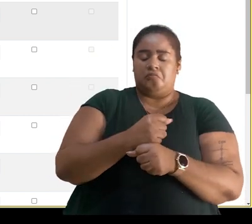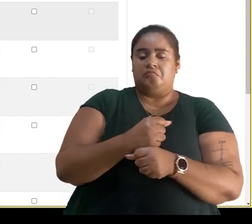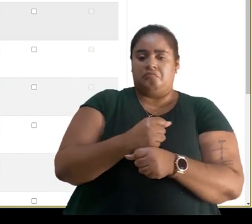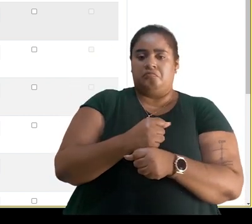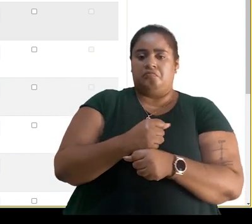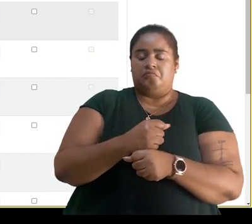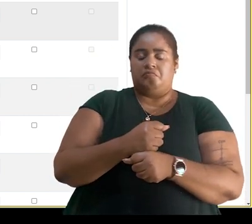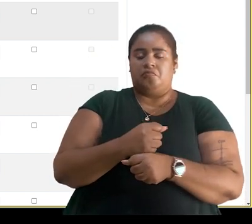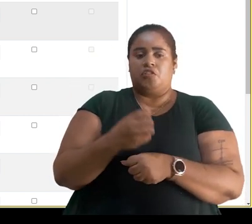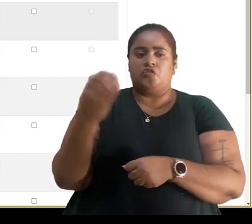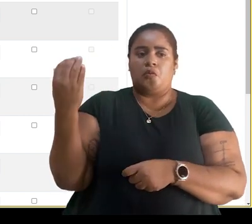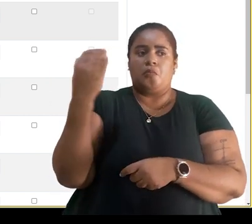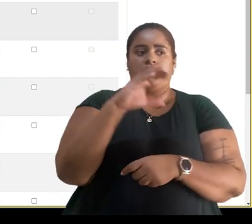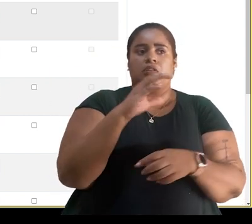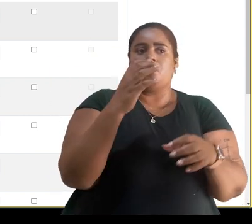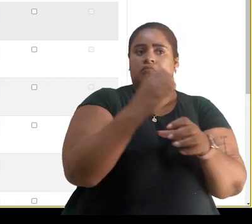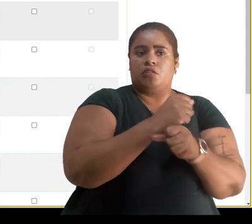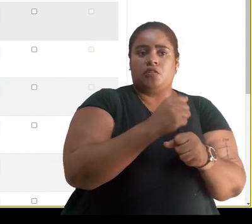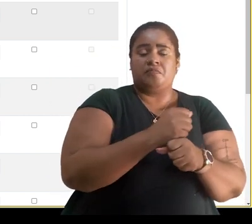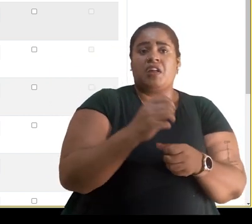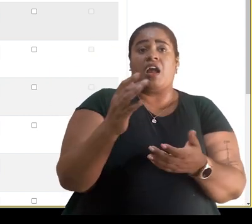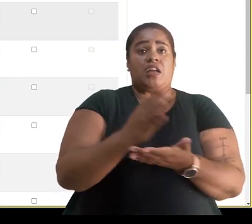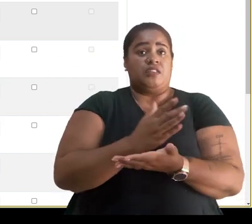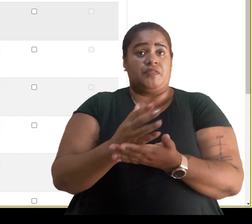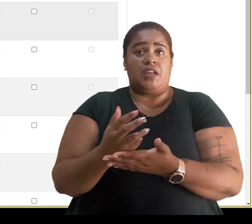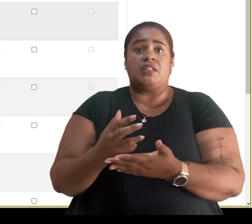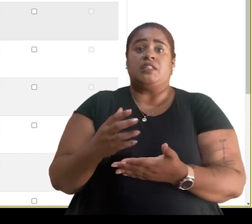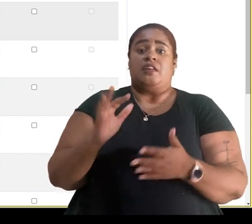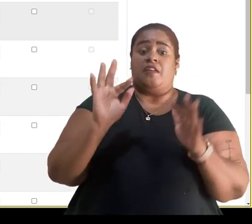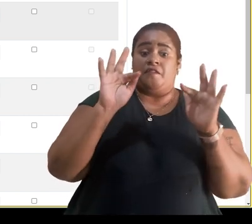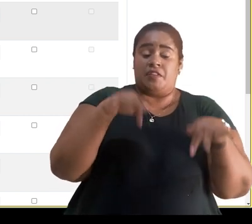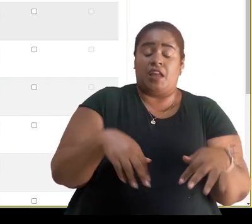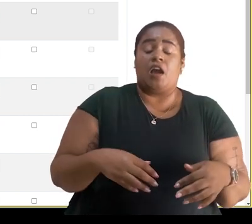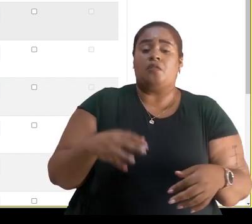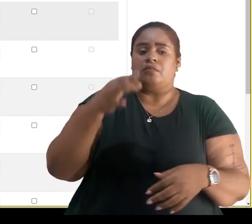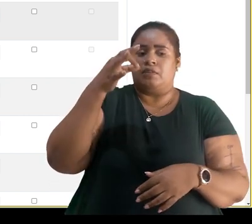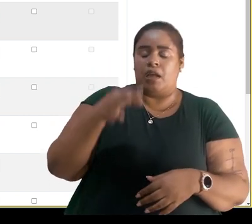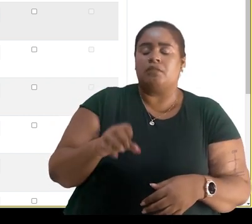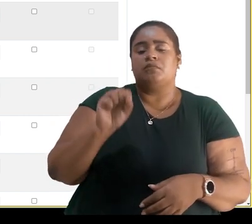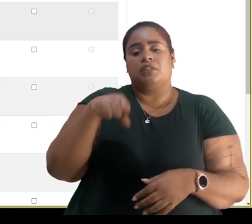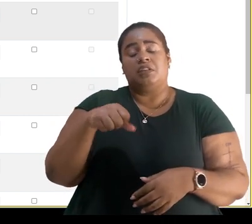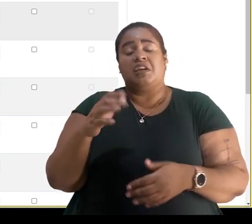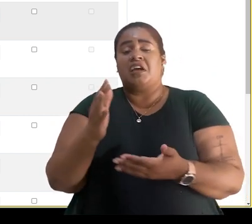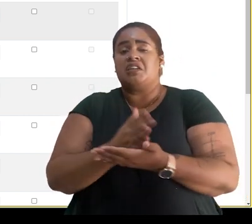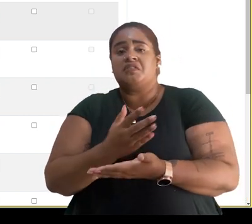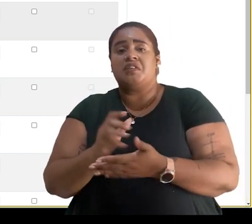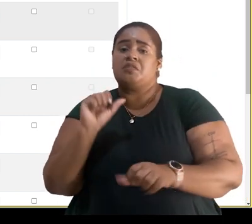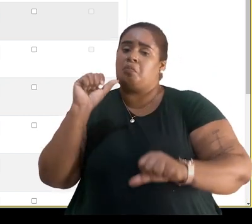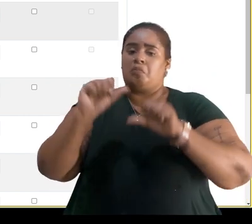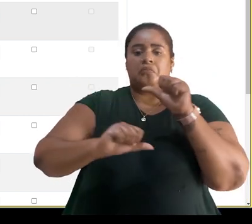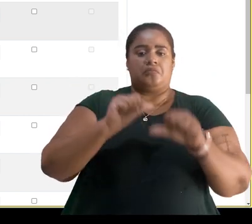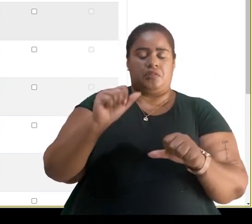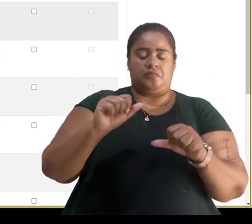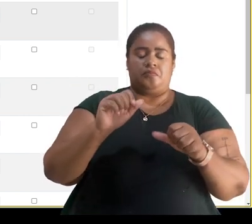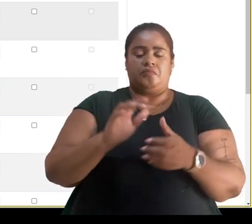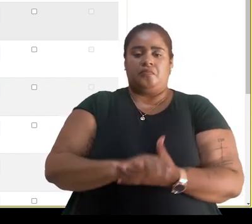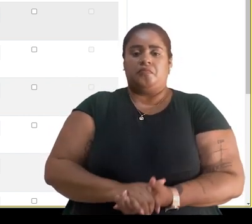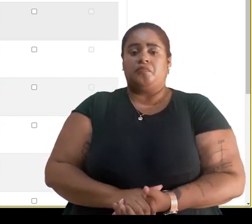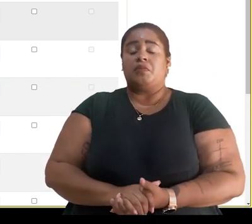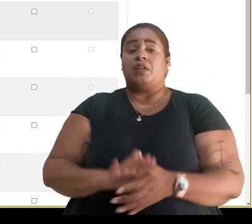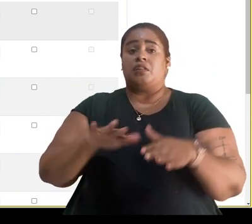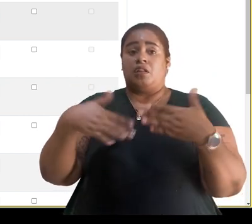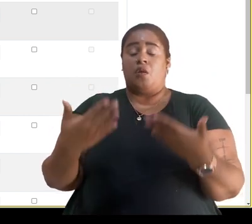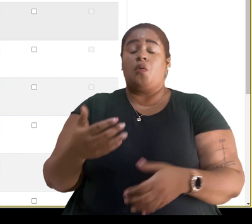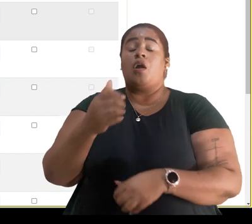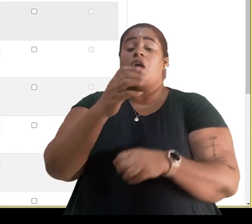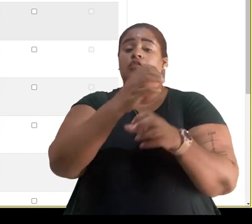vamos lançar essa nota. Nem sempre ela corresponde à nota final do questionário, mas aqui, automaticamente,